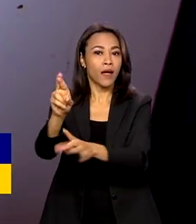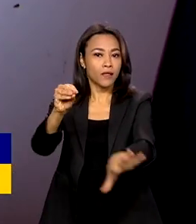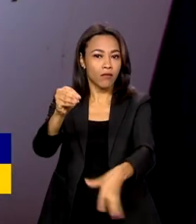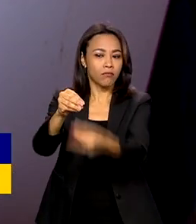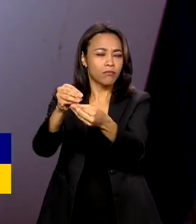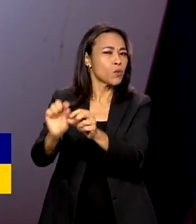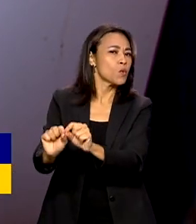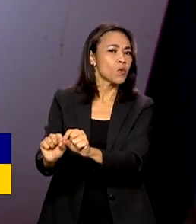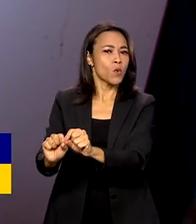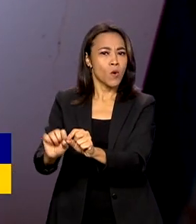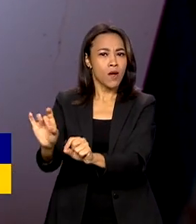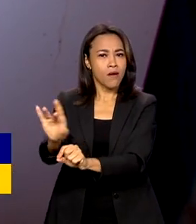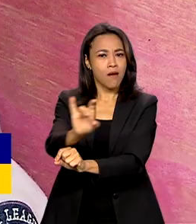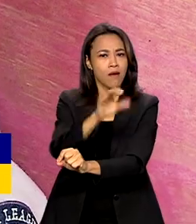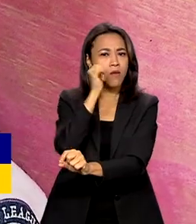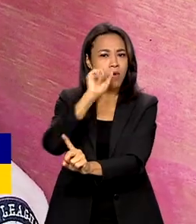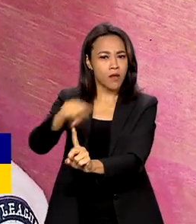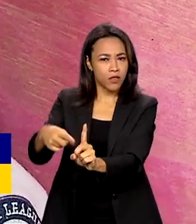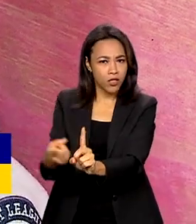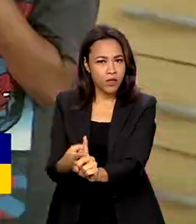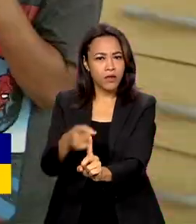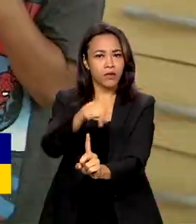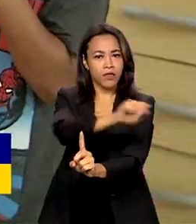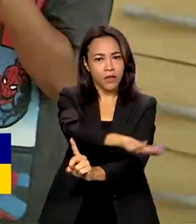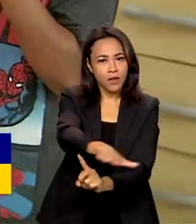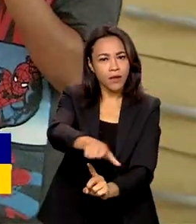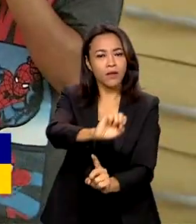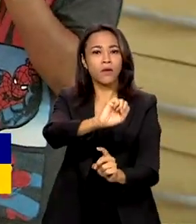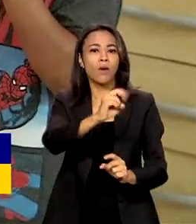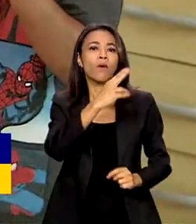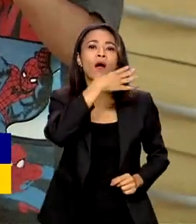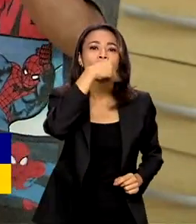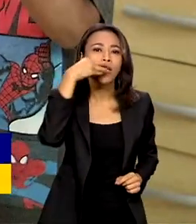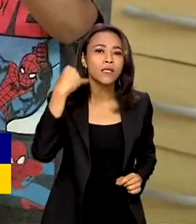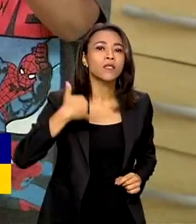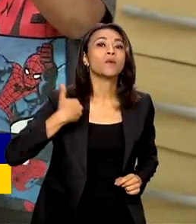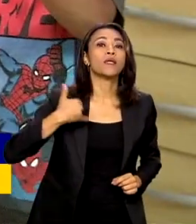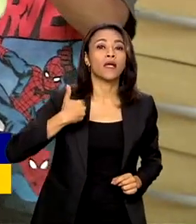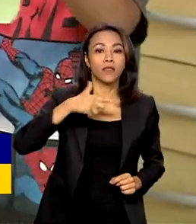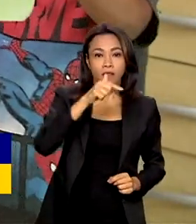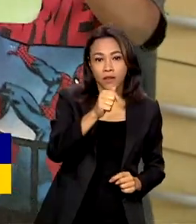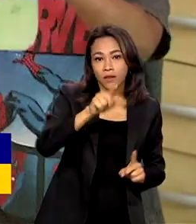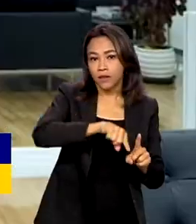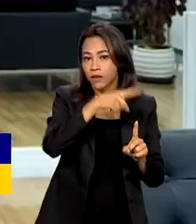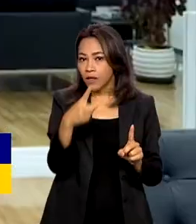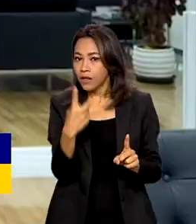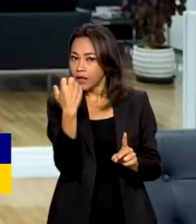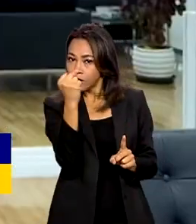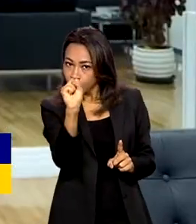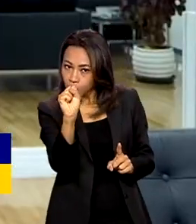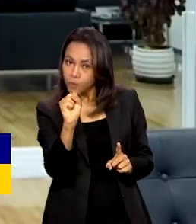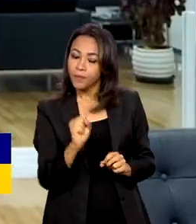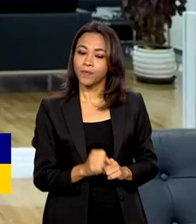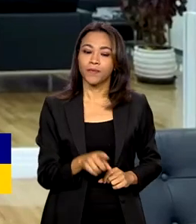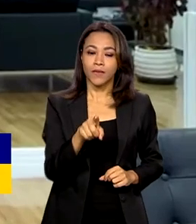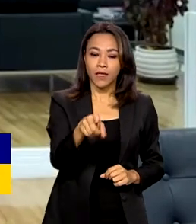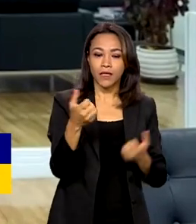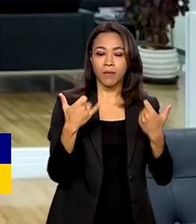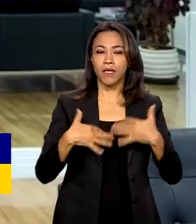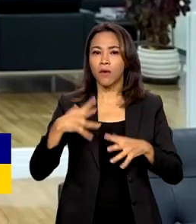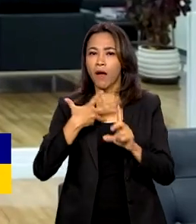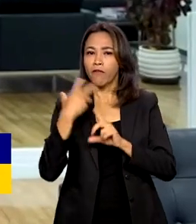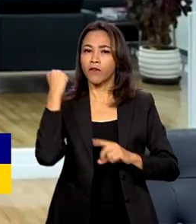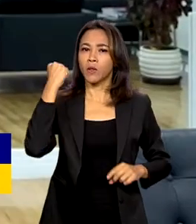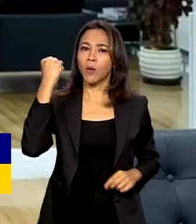para cada mulher gestante, criança ou adolescente de 7 a 18 anos. Essa é uma vitória do